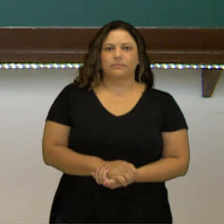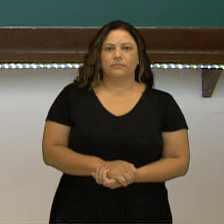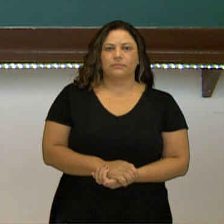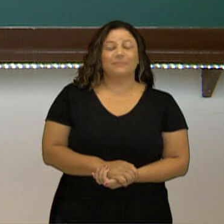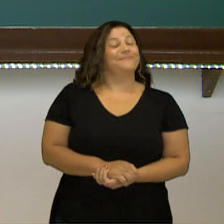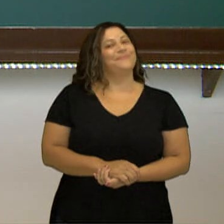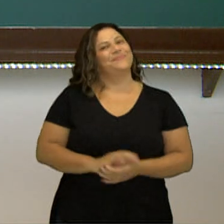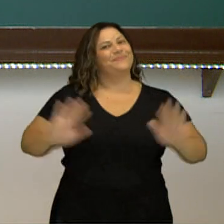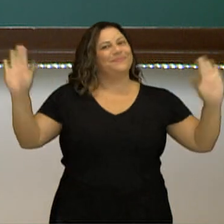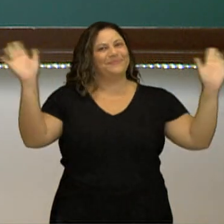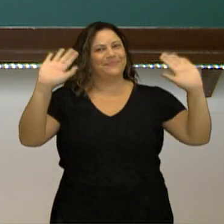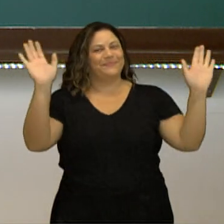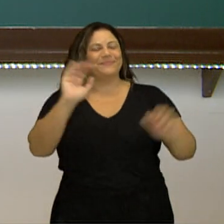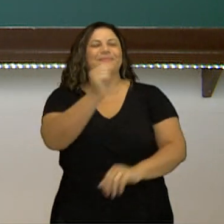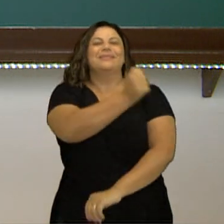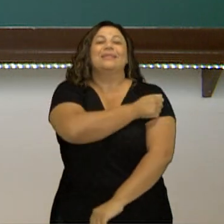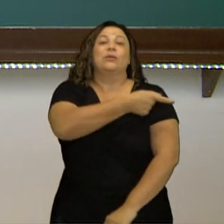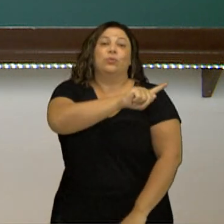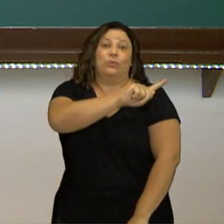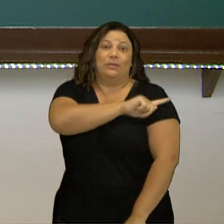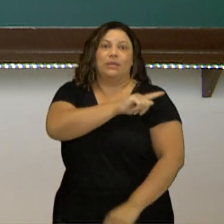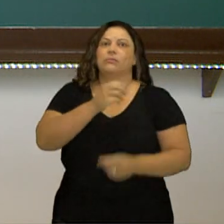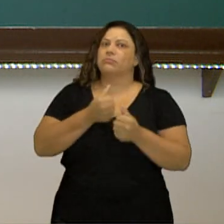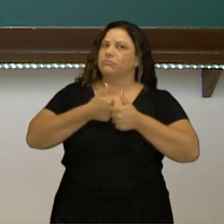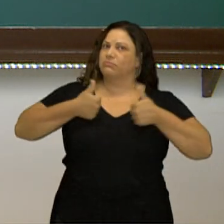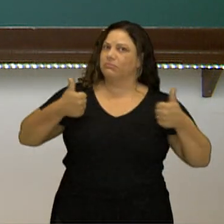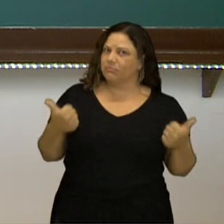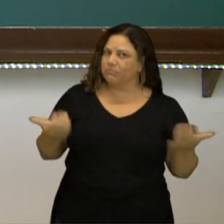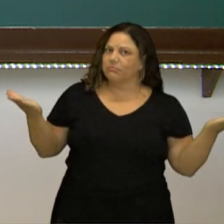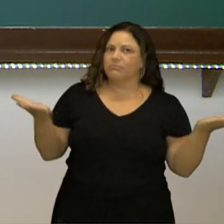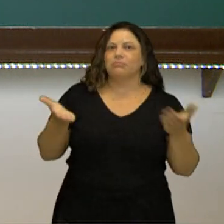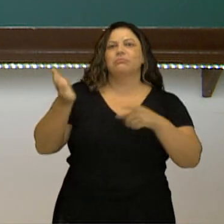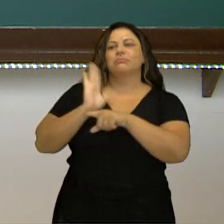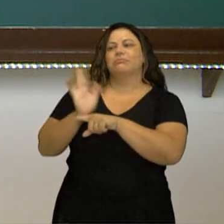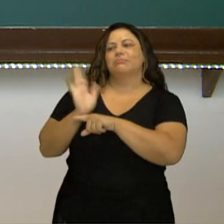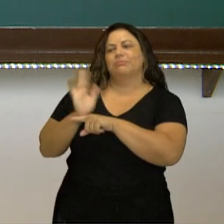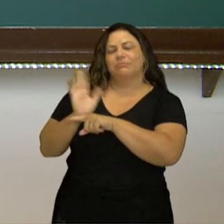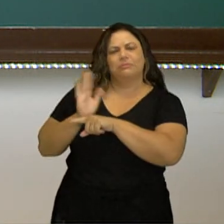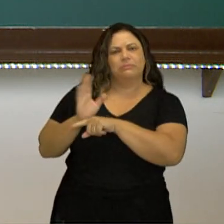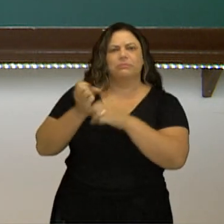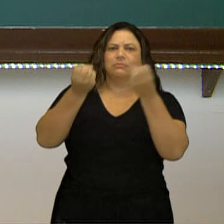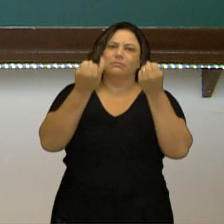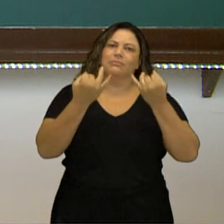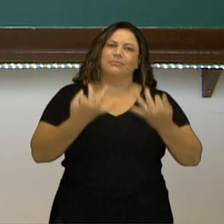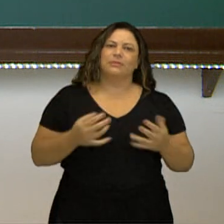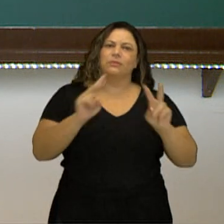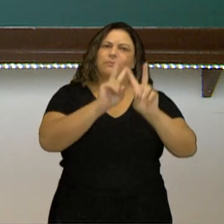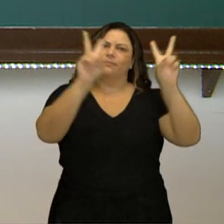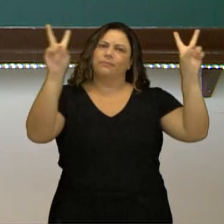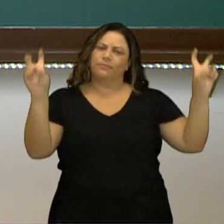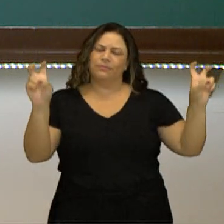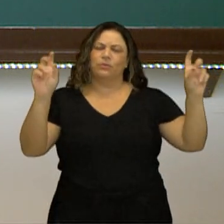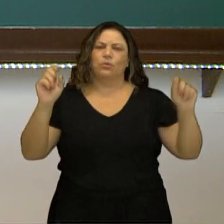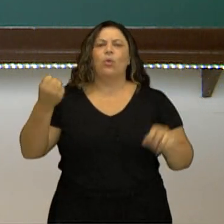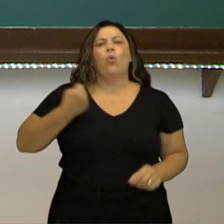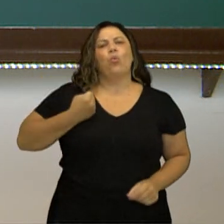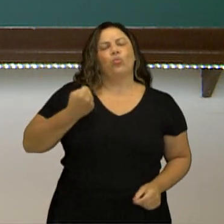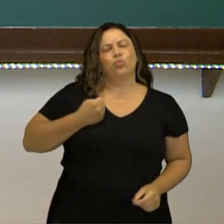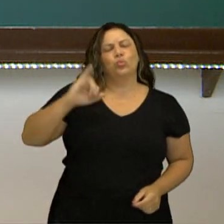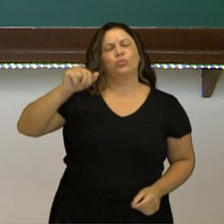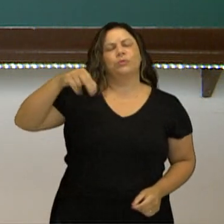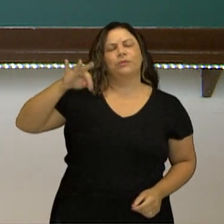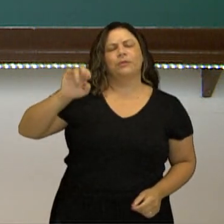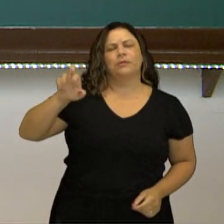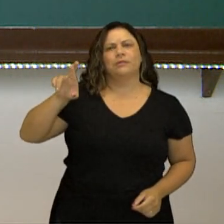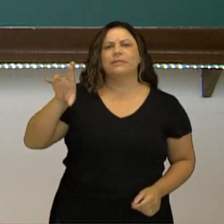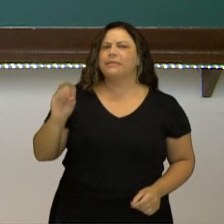Olá, estudantes do sétimo ano, tudo bem? Nesse vídeo vamos falar sobre módulo de um número inteiro e